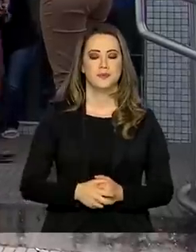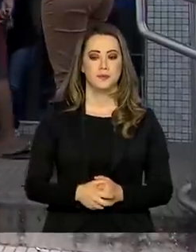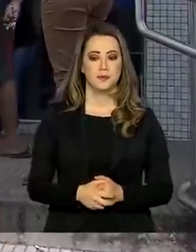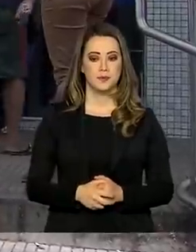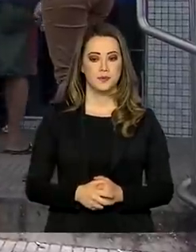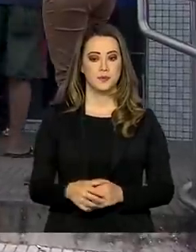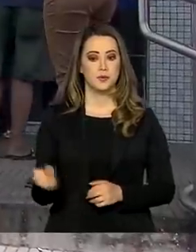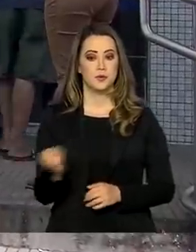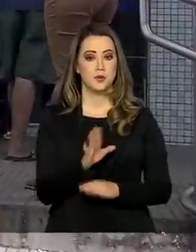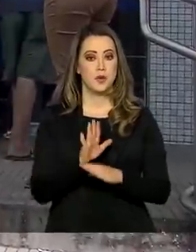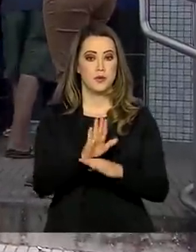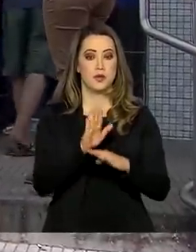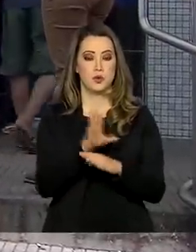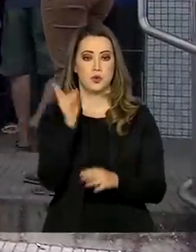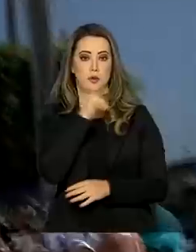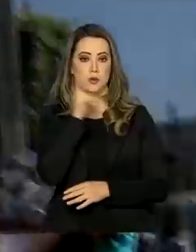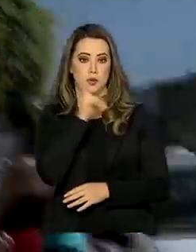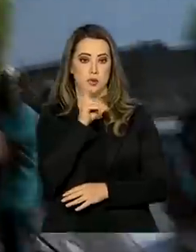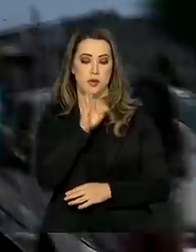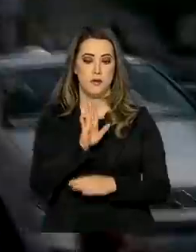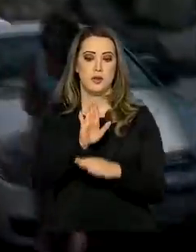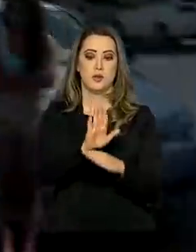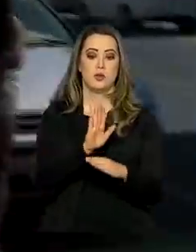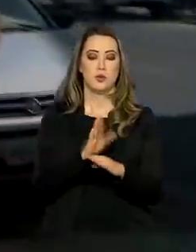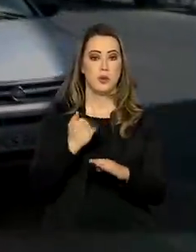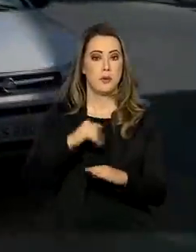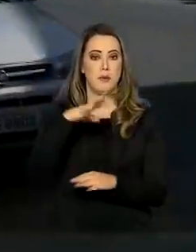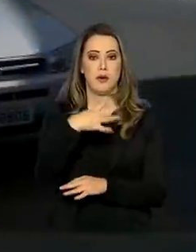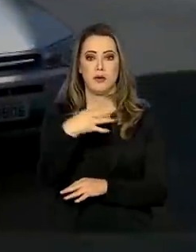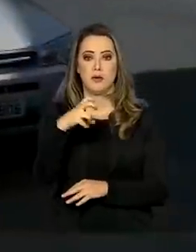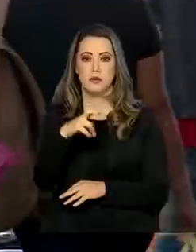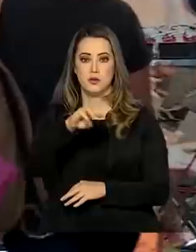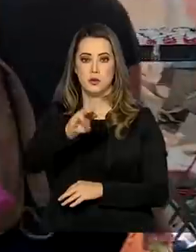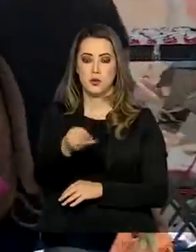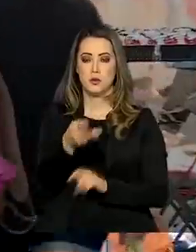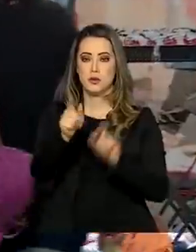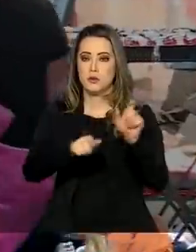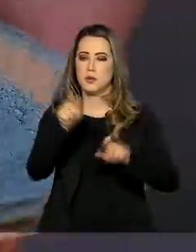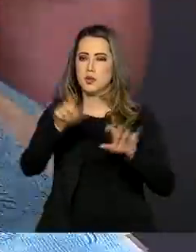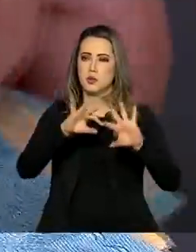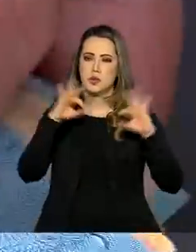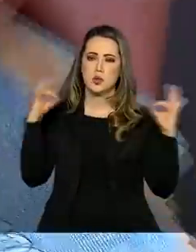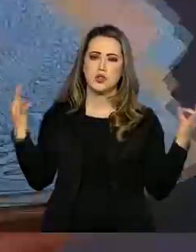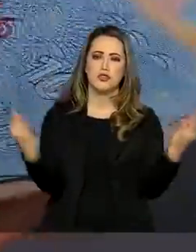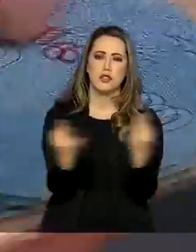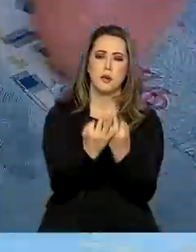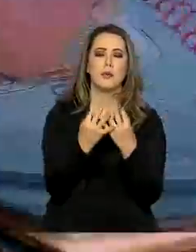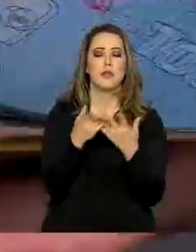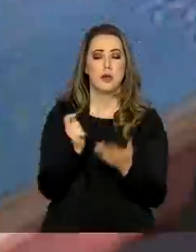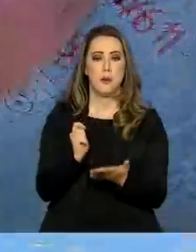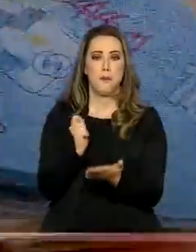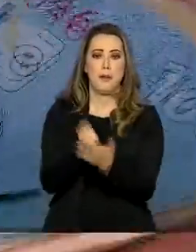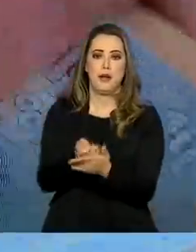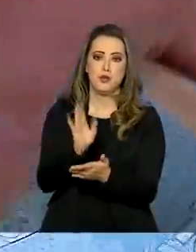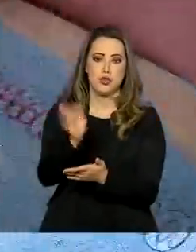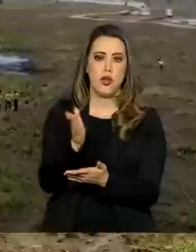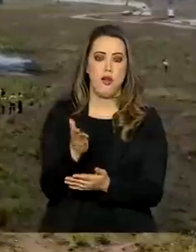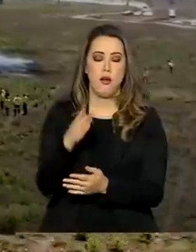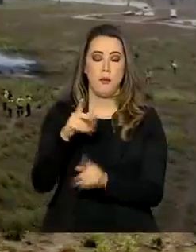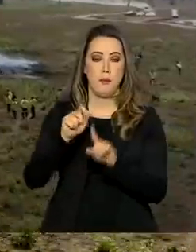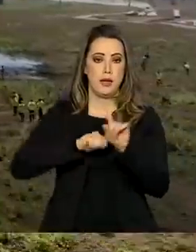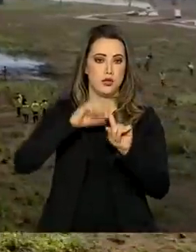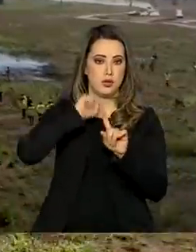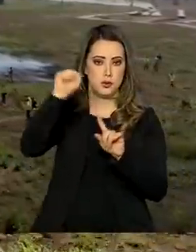Novo auxílio emergencial vai beneficiar mais de 45 milhões de famílias e começa a ser pago em abril.